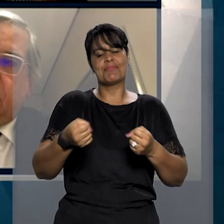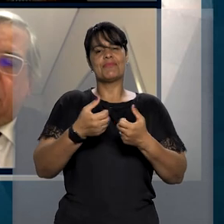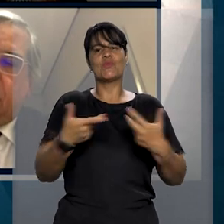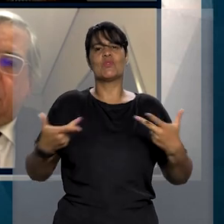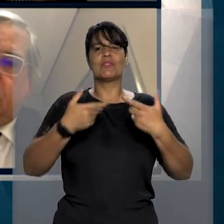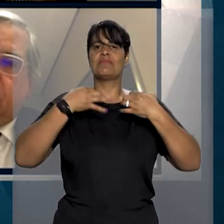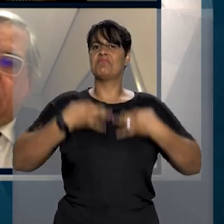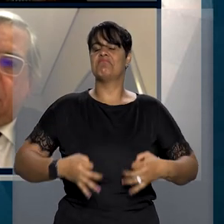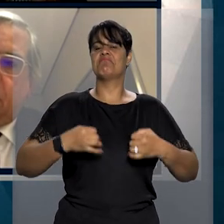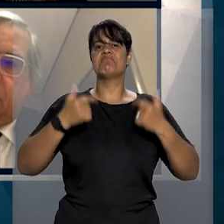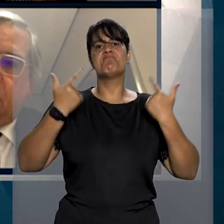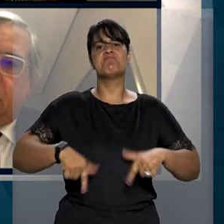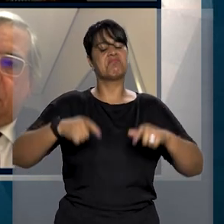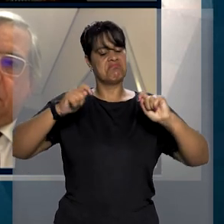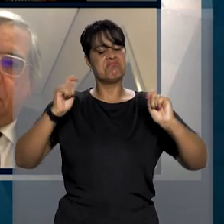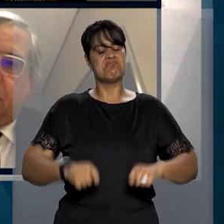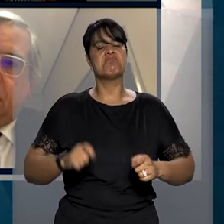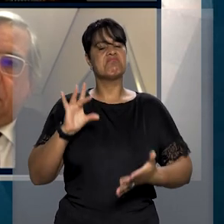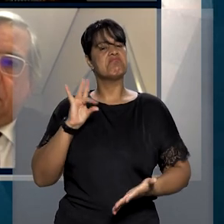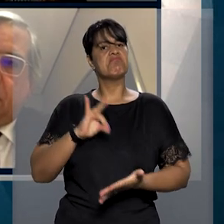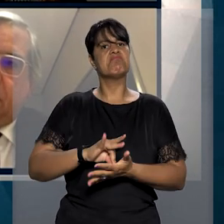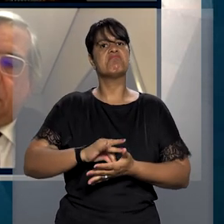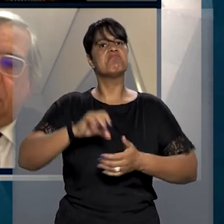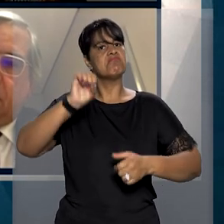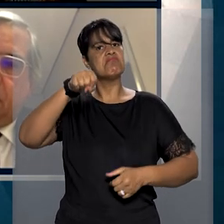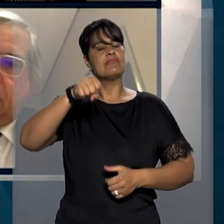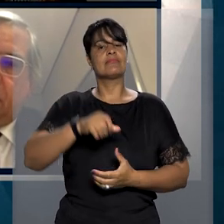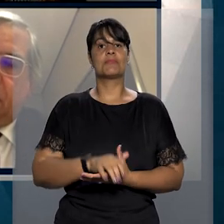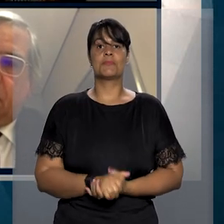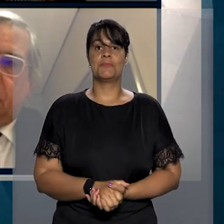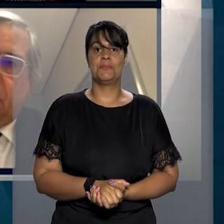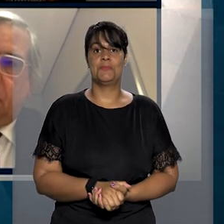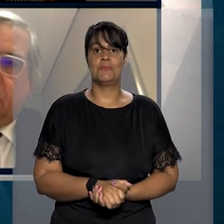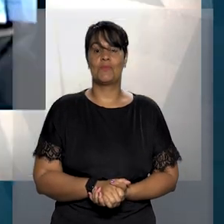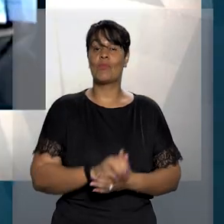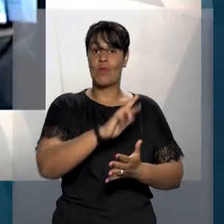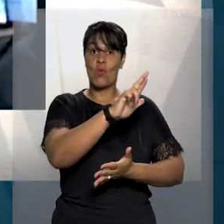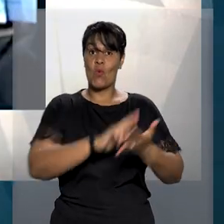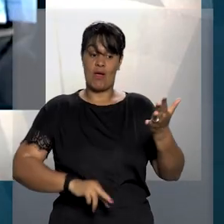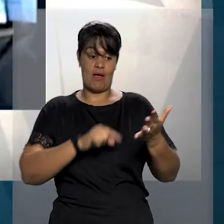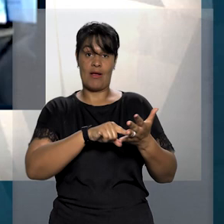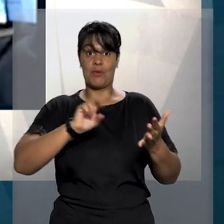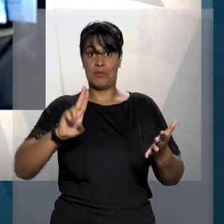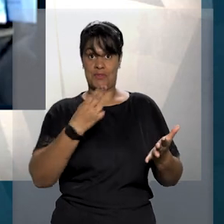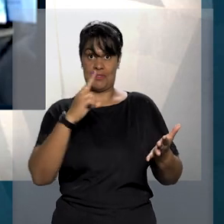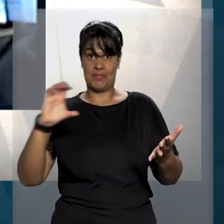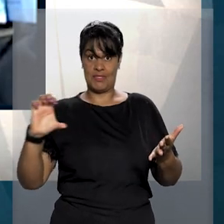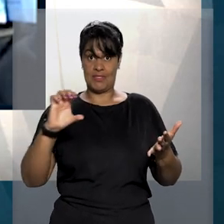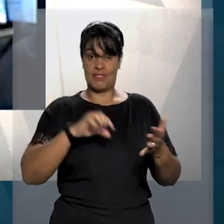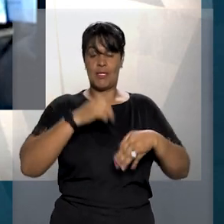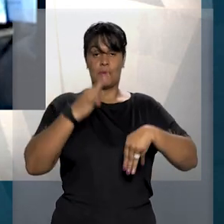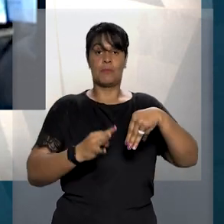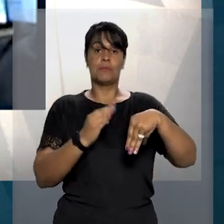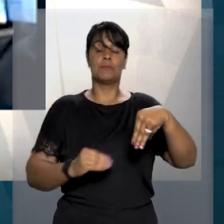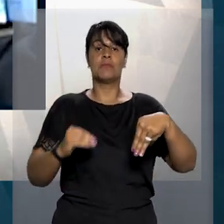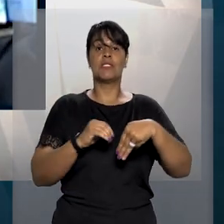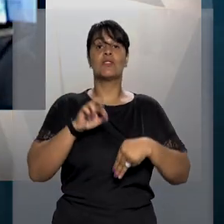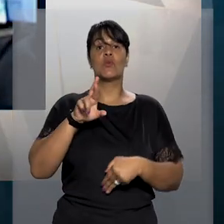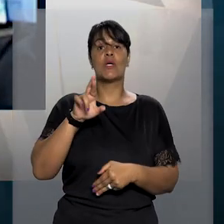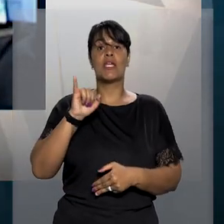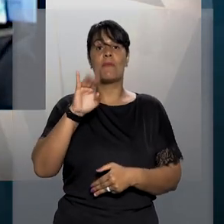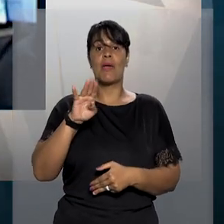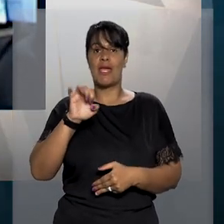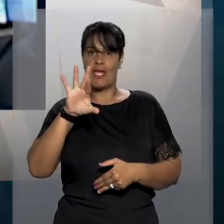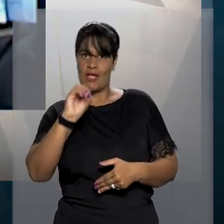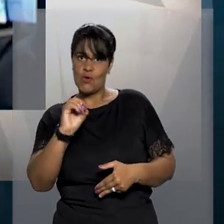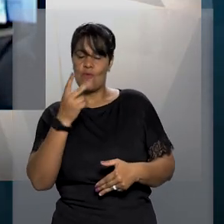imparcialidade e demonstra garantia de efetividade para as sessões do júri. O relator do abescorpos, ministro Ribeiro Dantas,